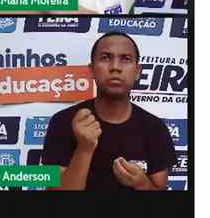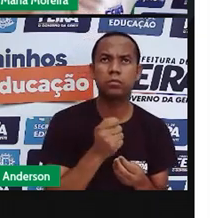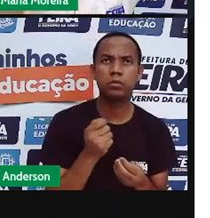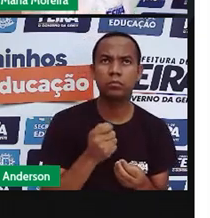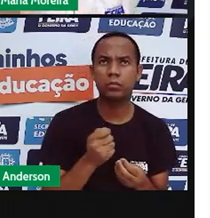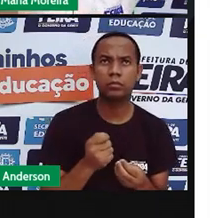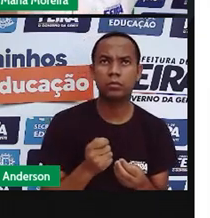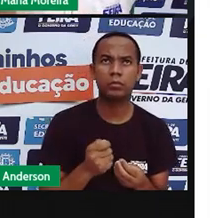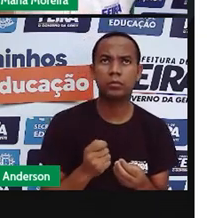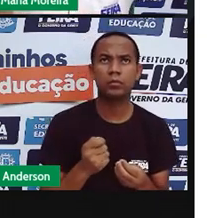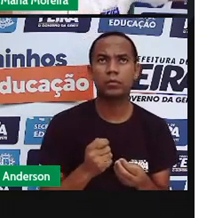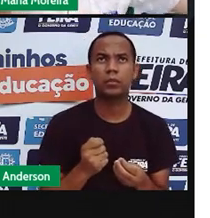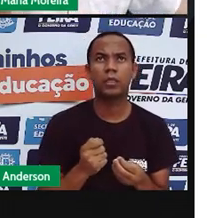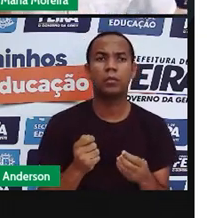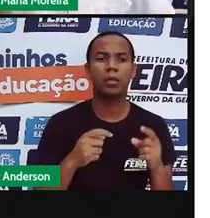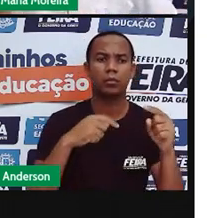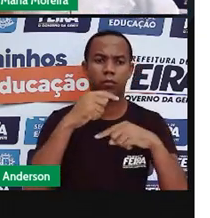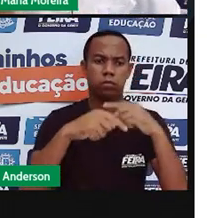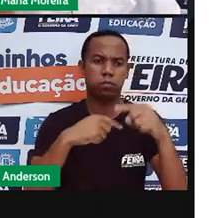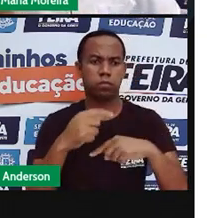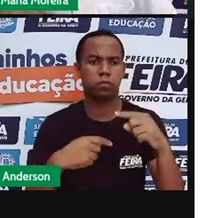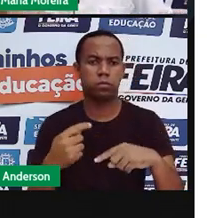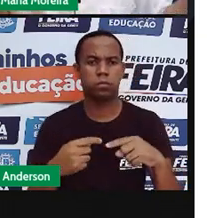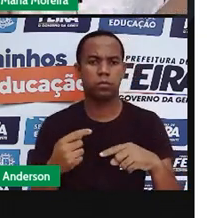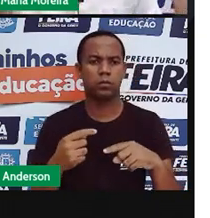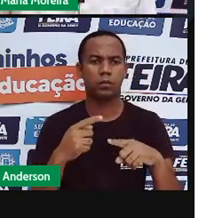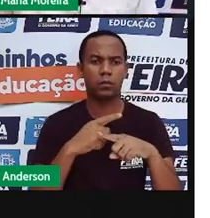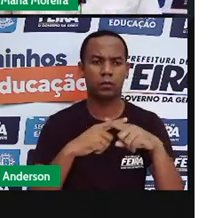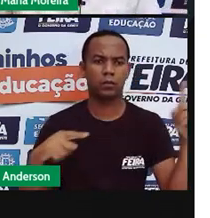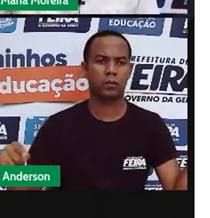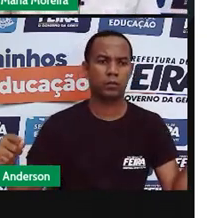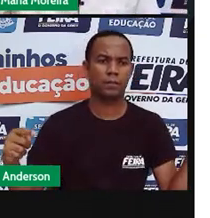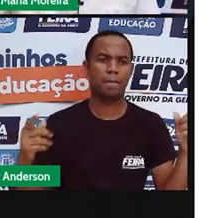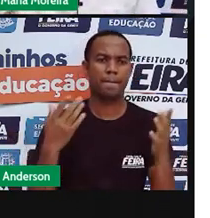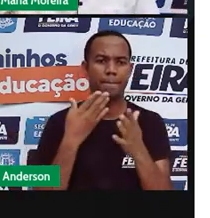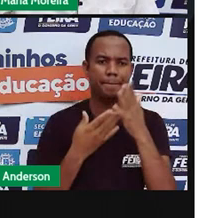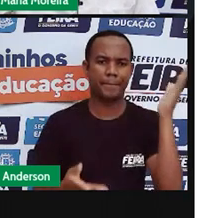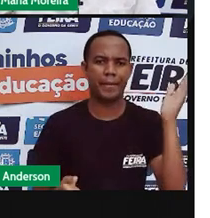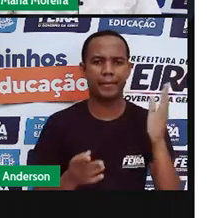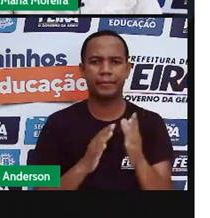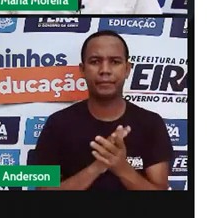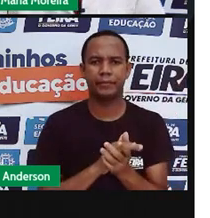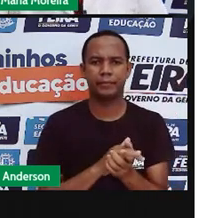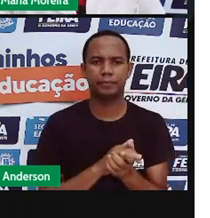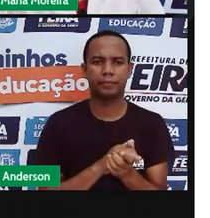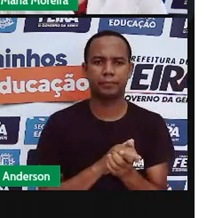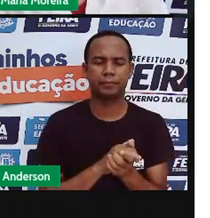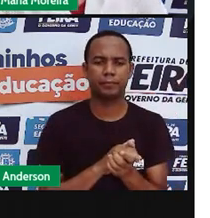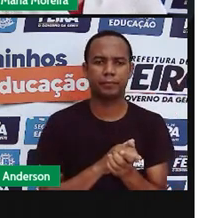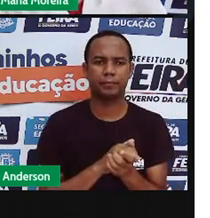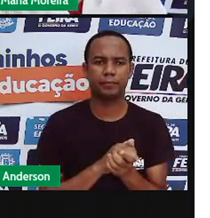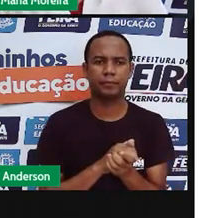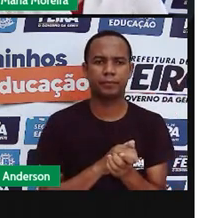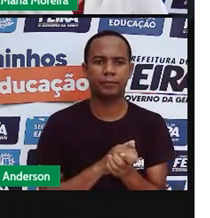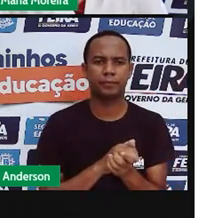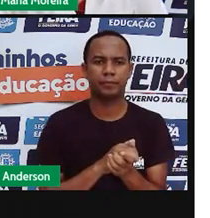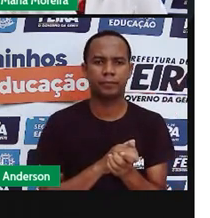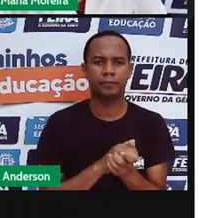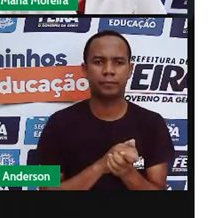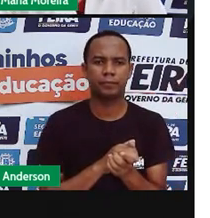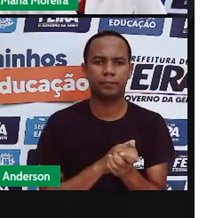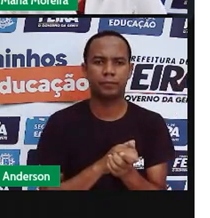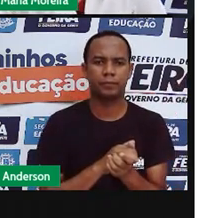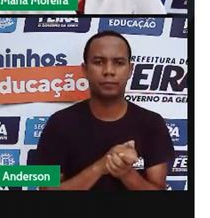pipa, a minha pipa pode alinhar com a de Anderson. E aí acaba que todo mundo perde. Tá? A gente poderia tentar fazer uma pipa aqui.